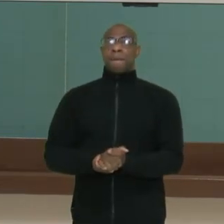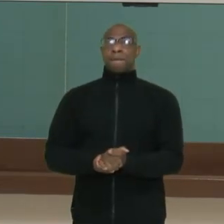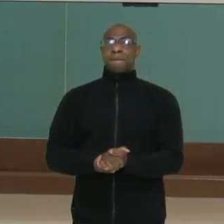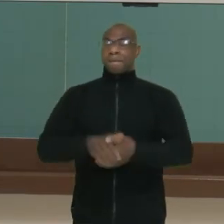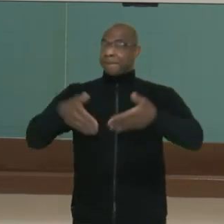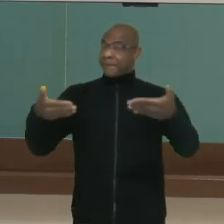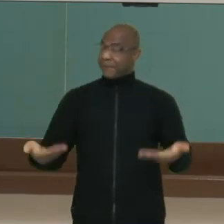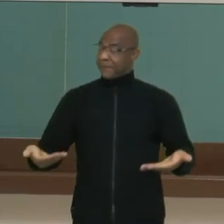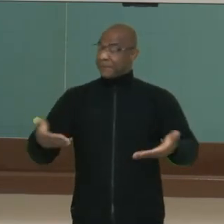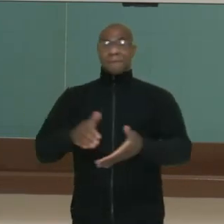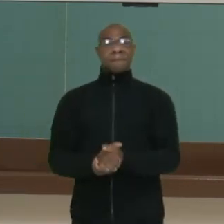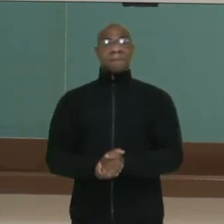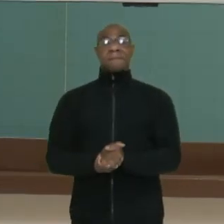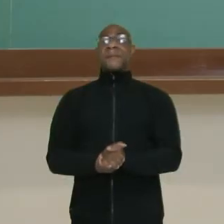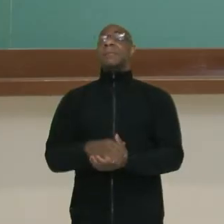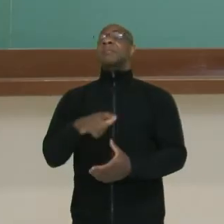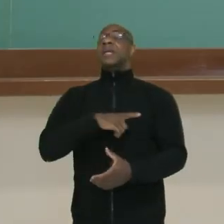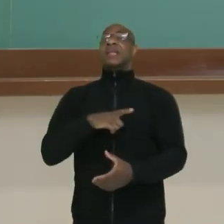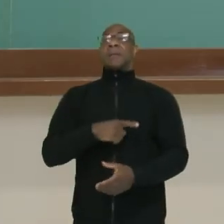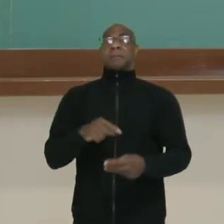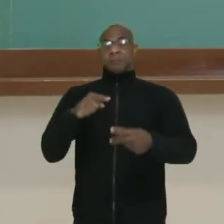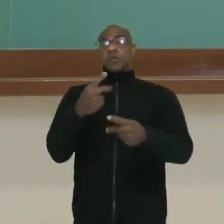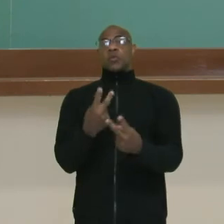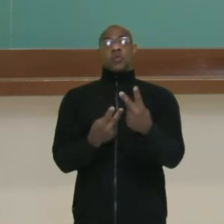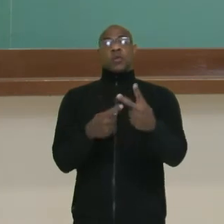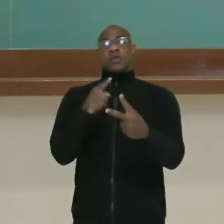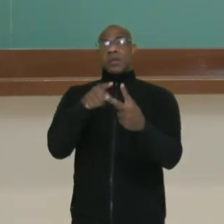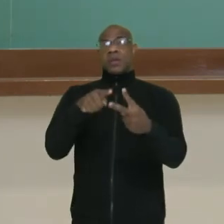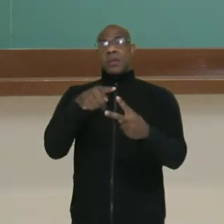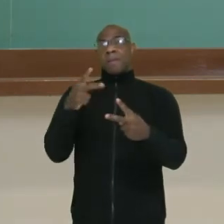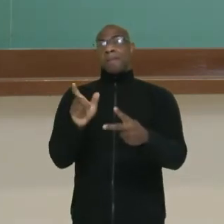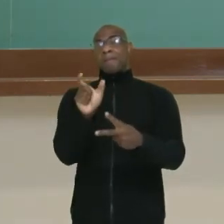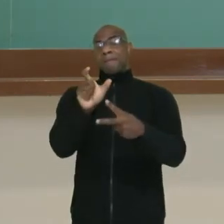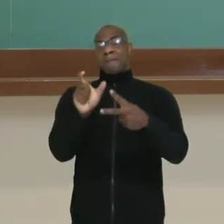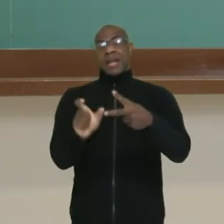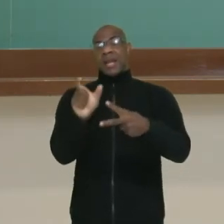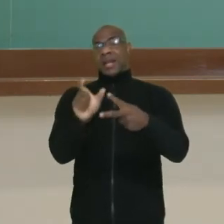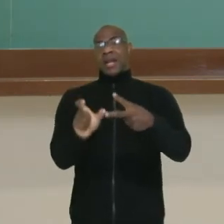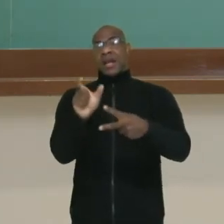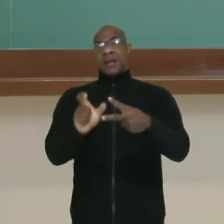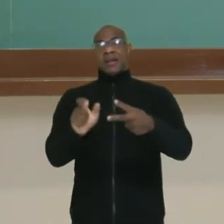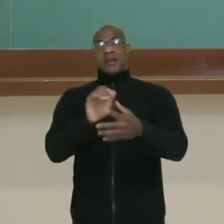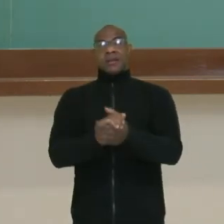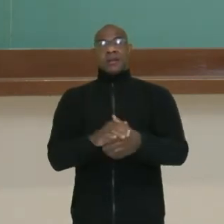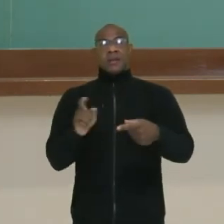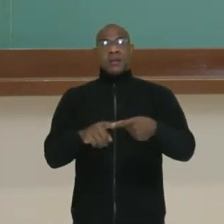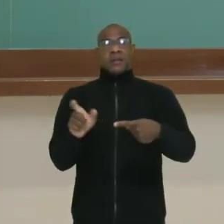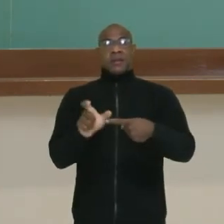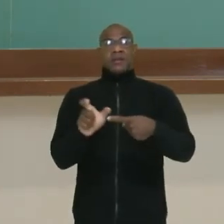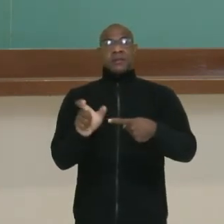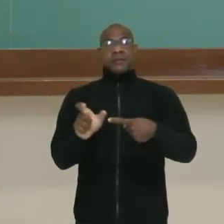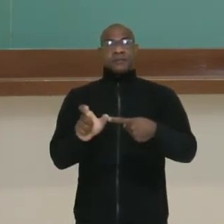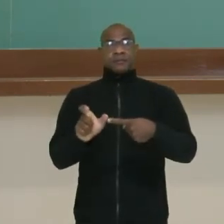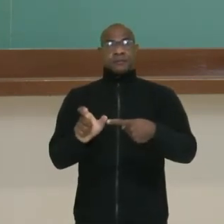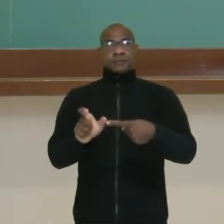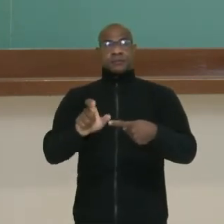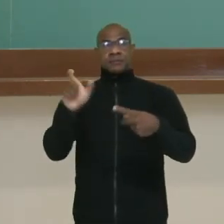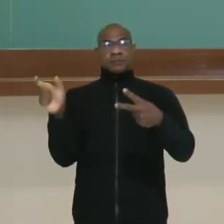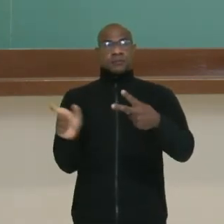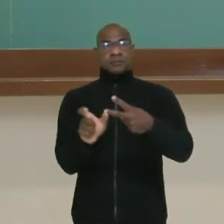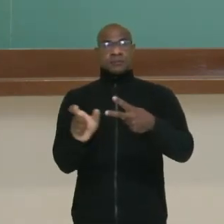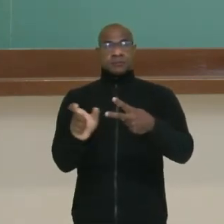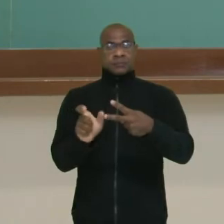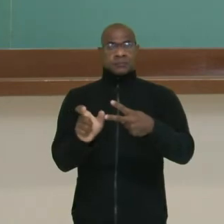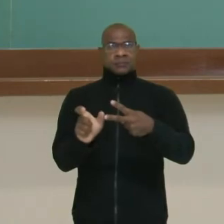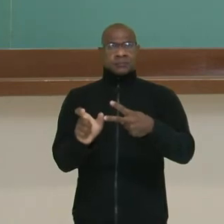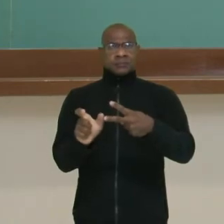Agora, nós temos duas palavrinhas. São adverbos de frequência. Nós temos ali o usually e temos também o